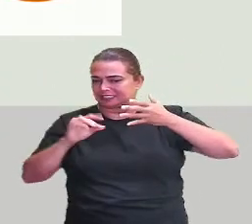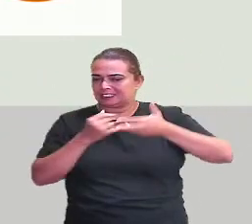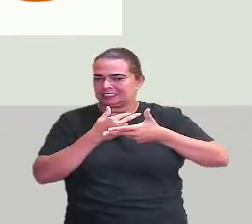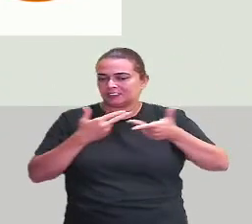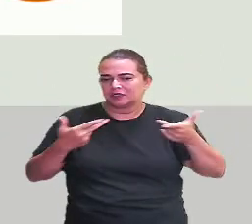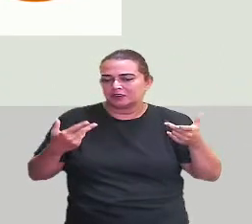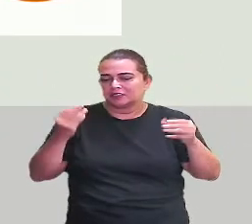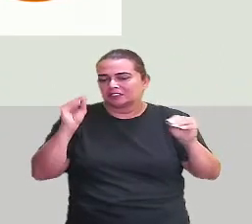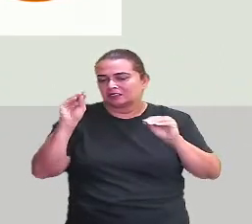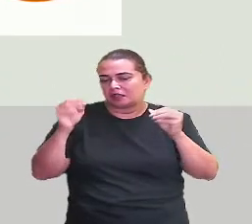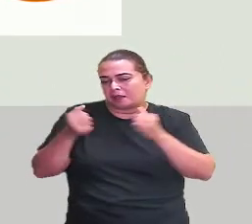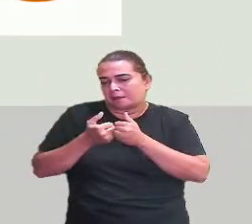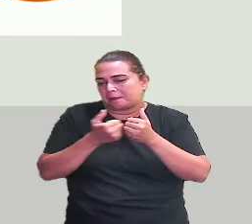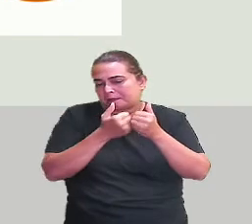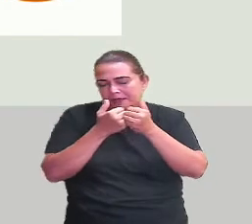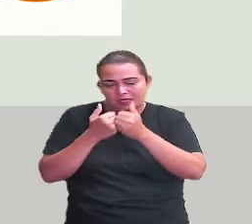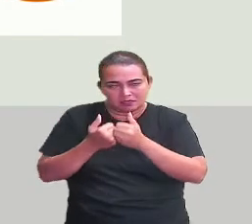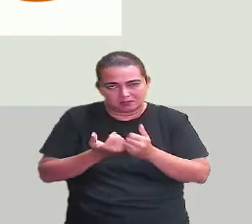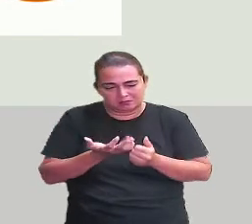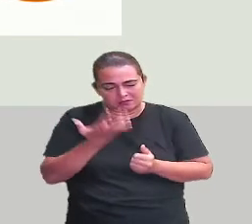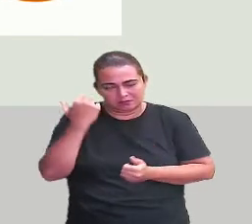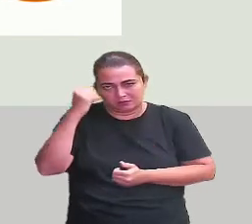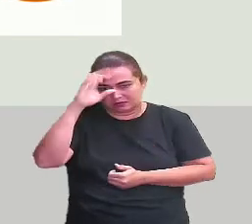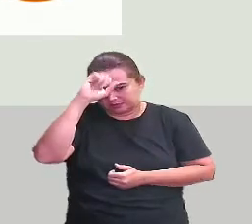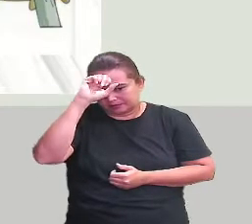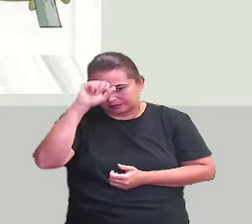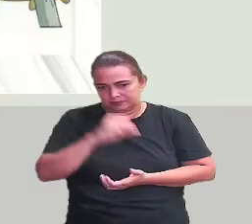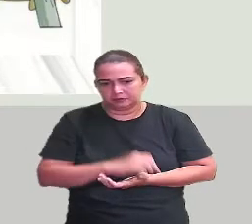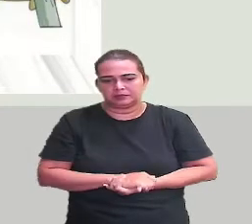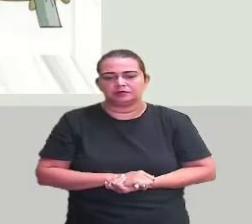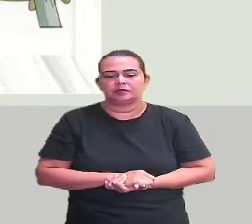Legal, né? Então, foca na história. Vamos lá.